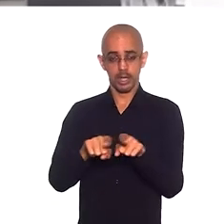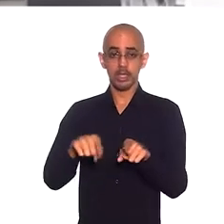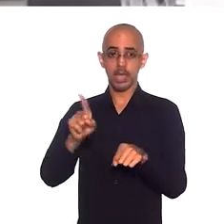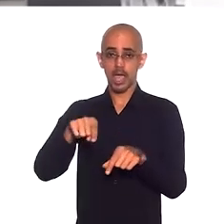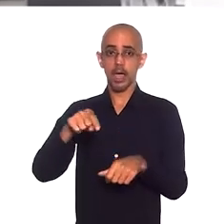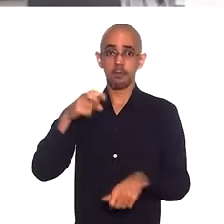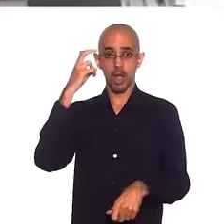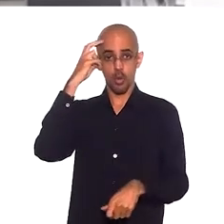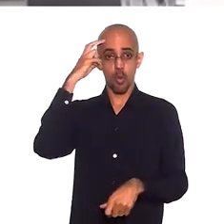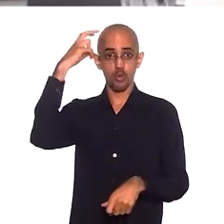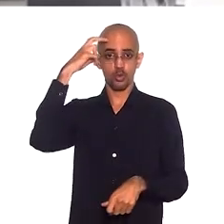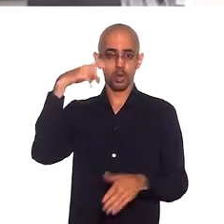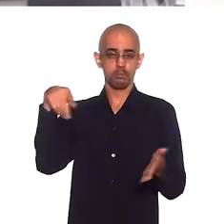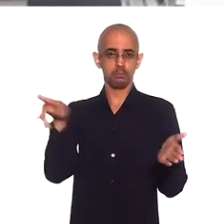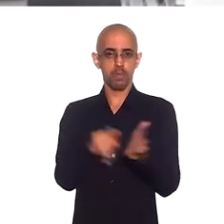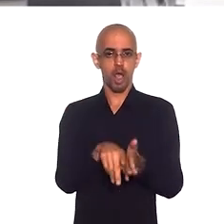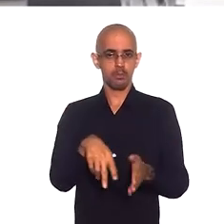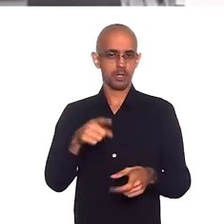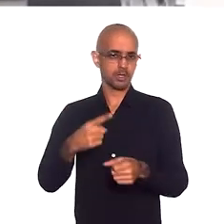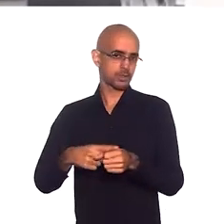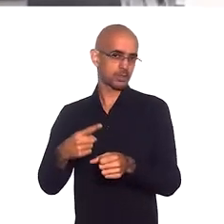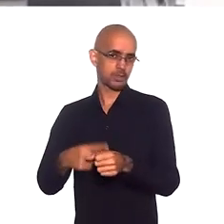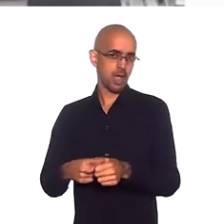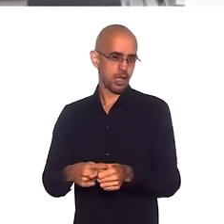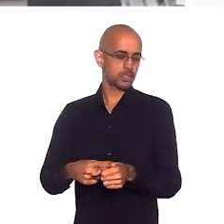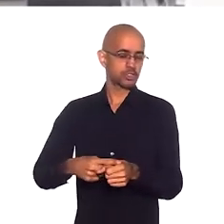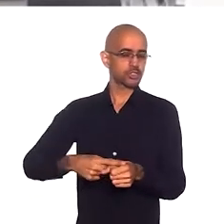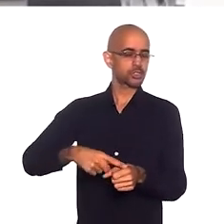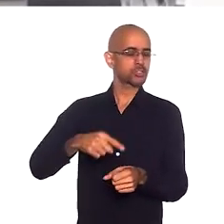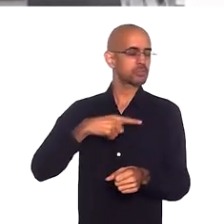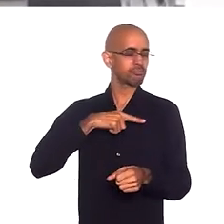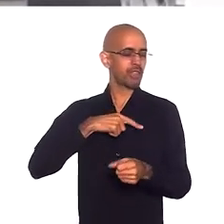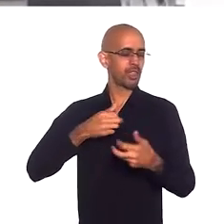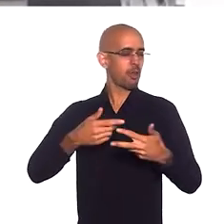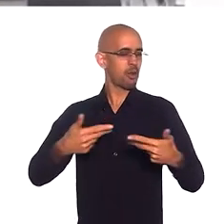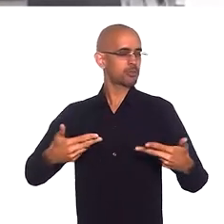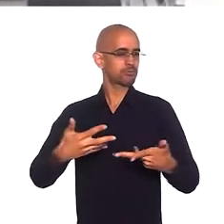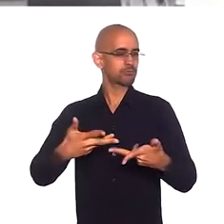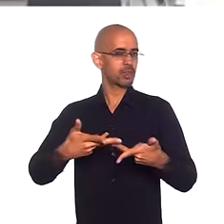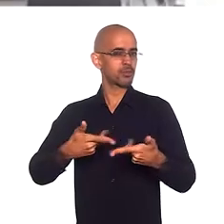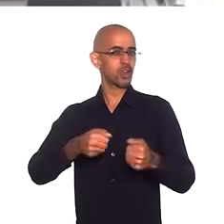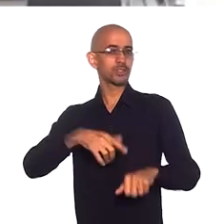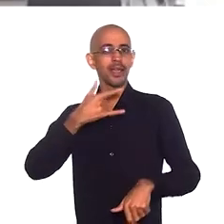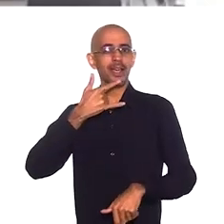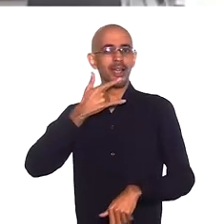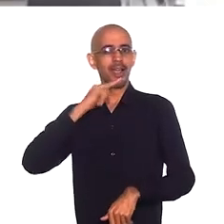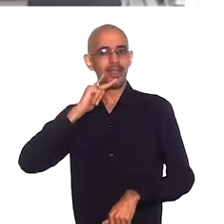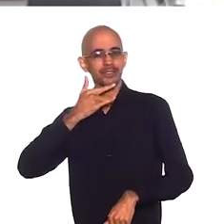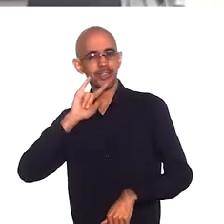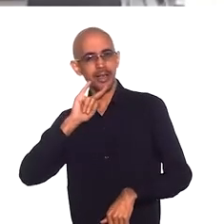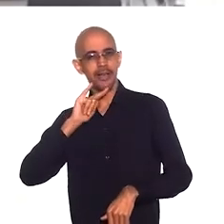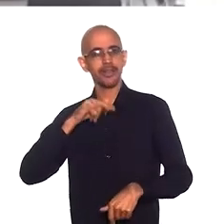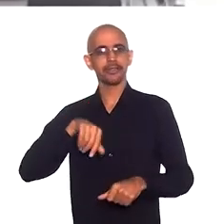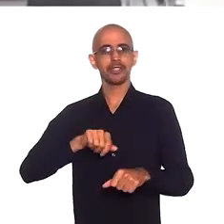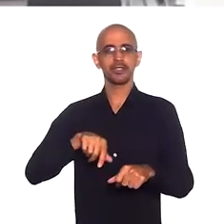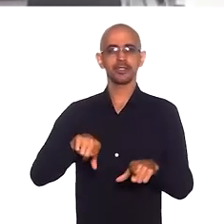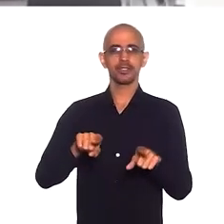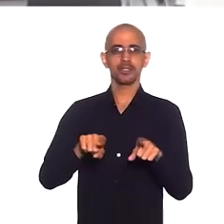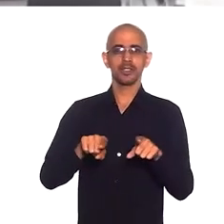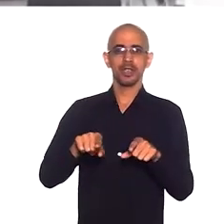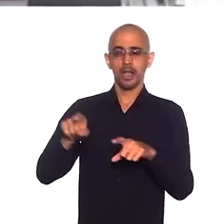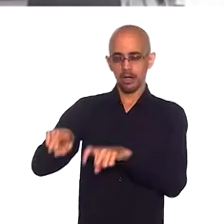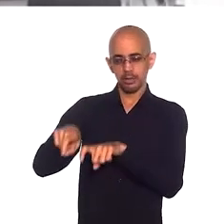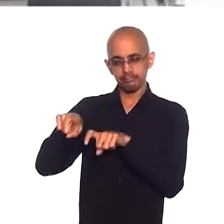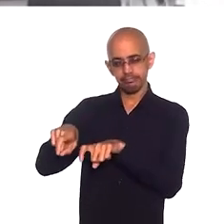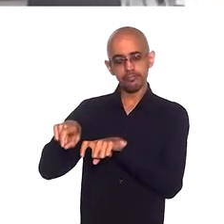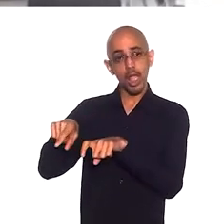tem umas coisas maravilhosas. E outras coisas. Cachaça, que uma das nossas agricultoras